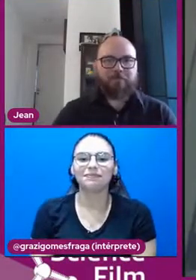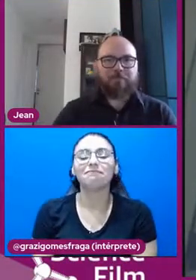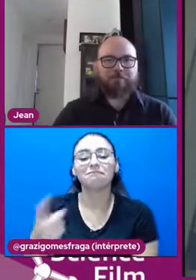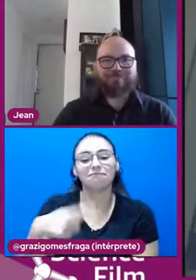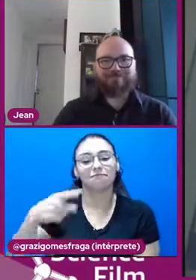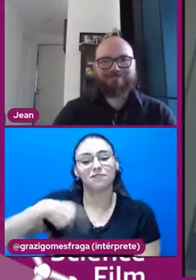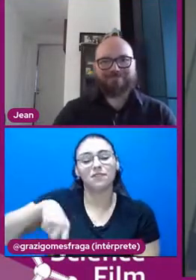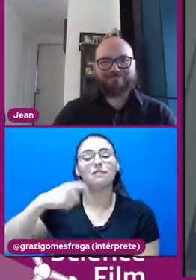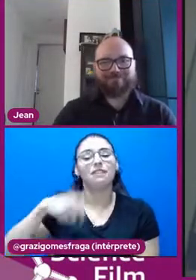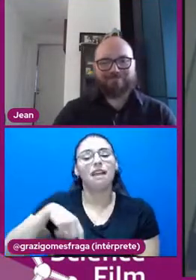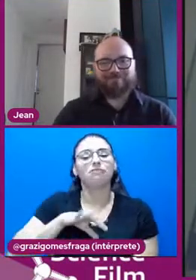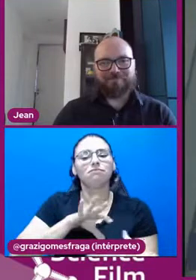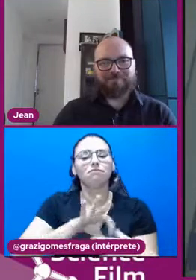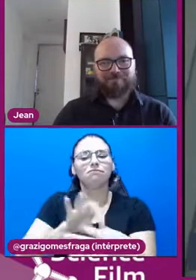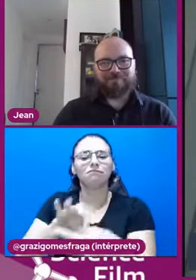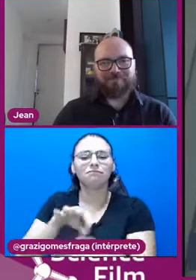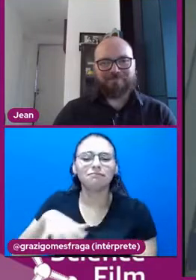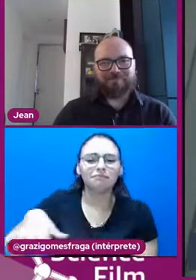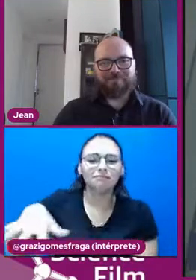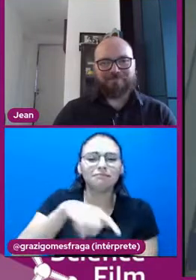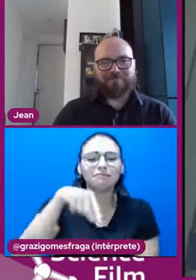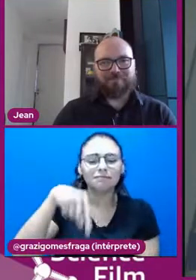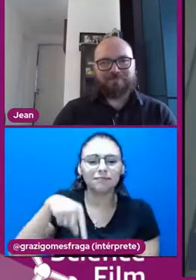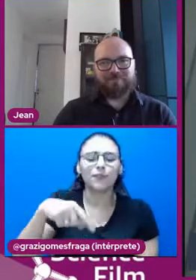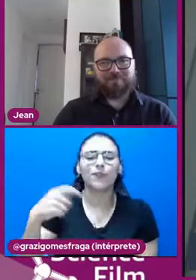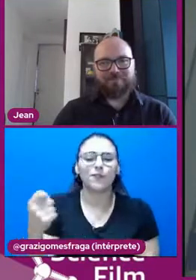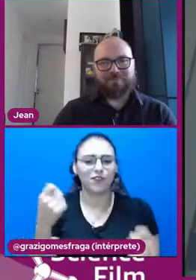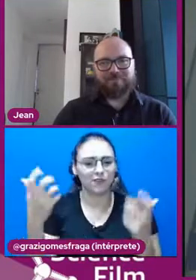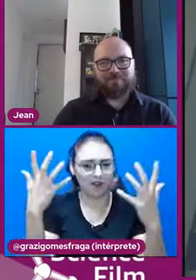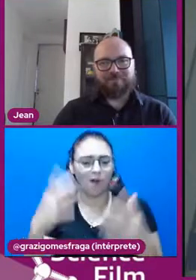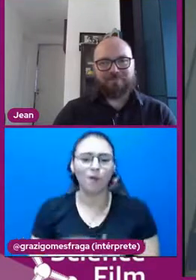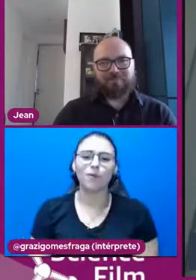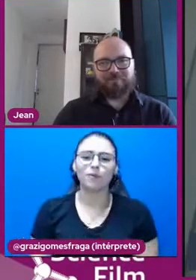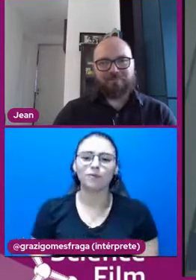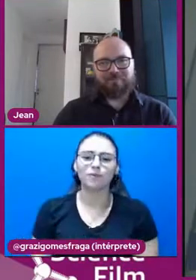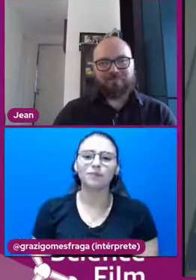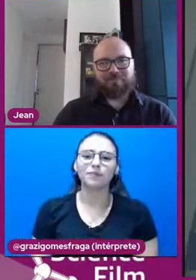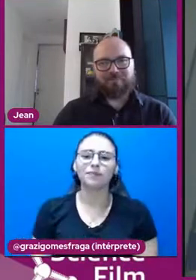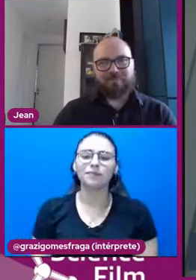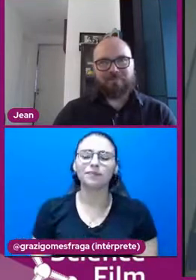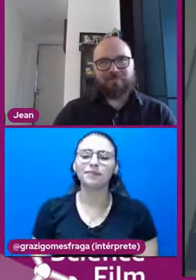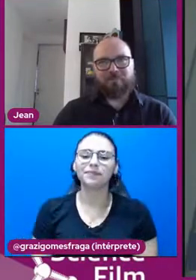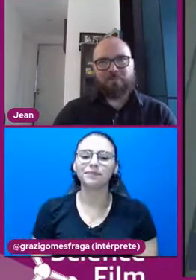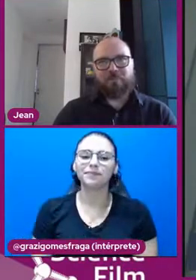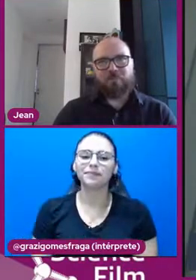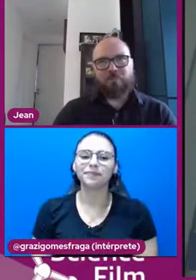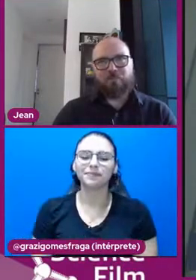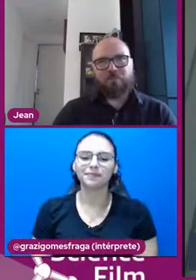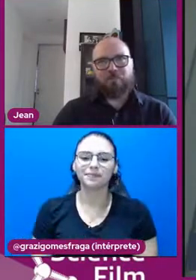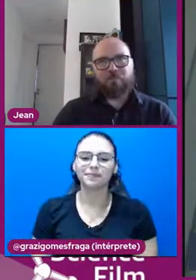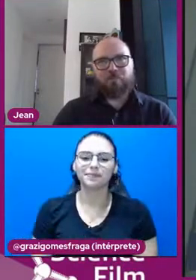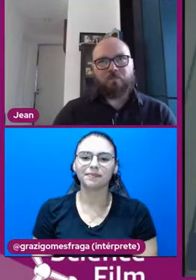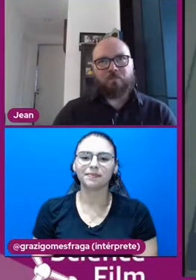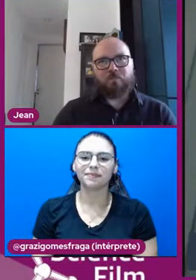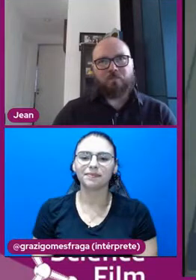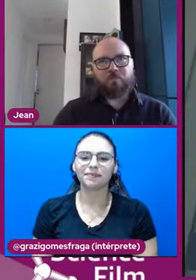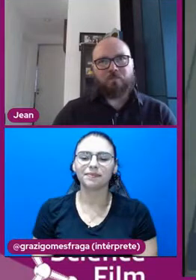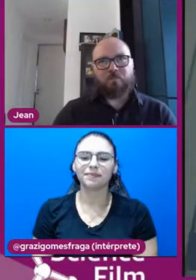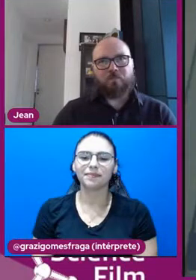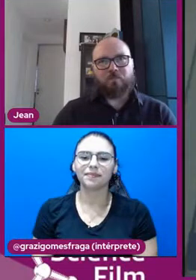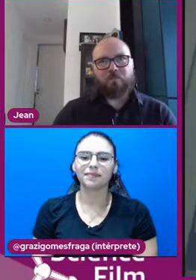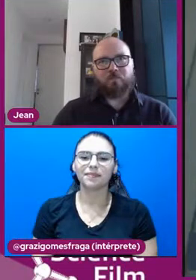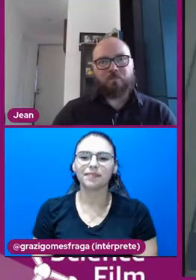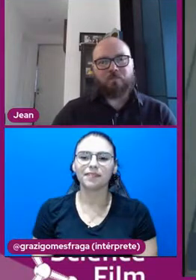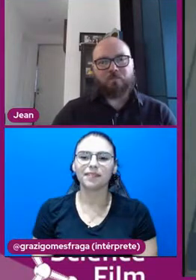do mundo com o Saisen Film Festival e trazer importantes temas, como nosso tema de saúde e bem-estar este ano, para conversa